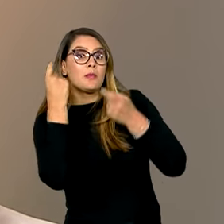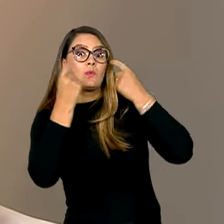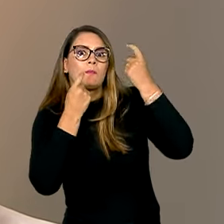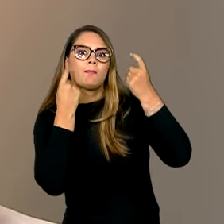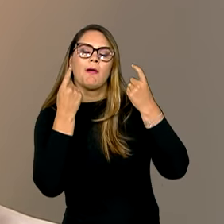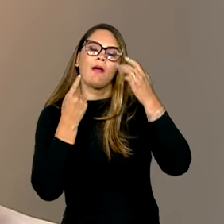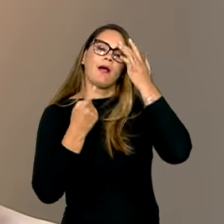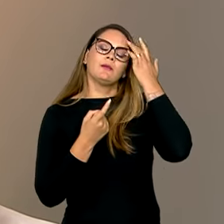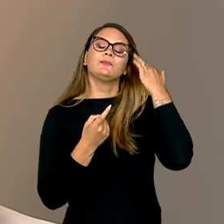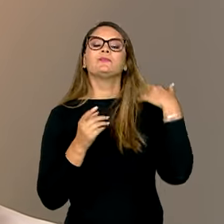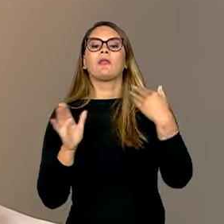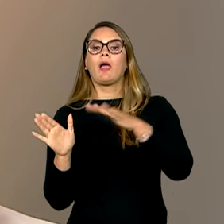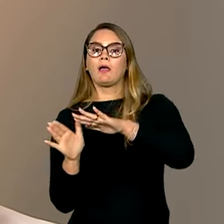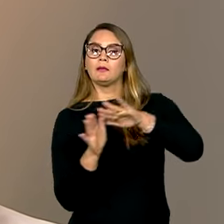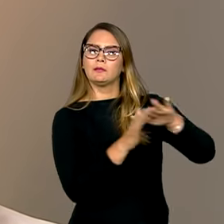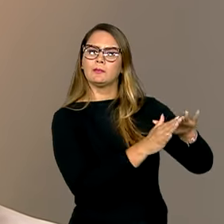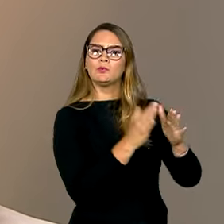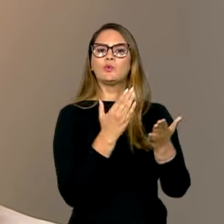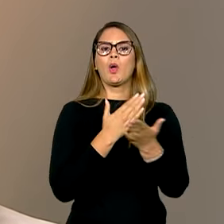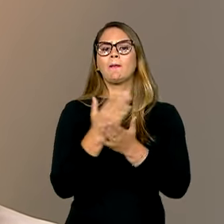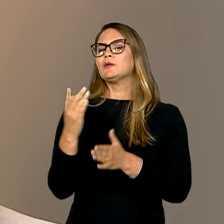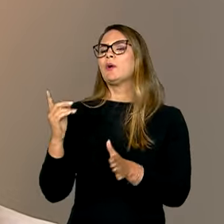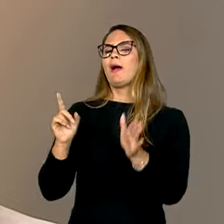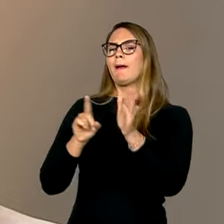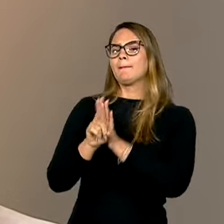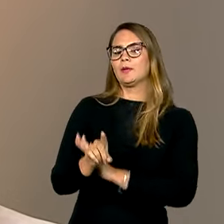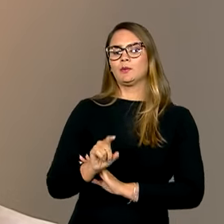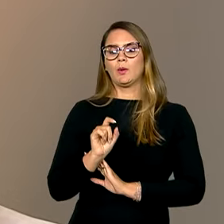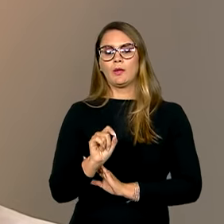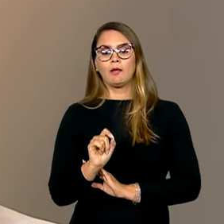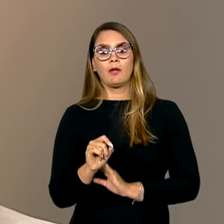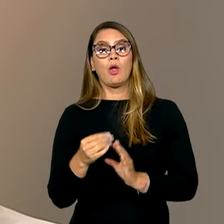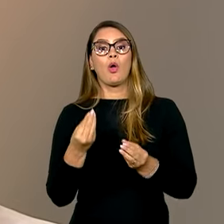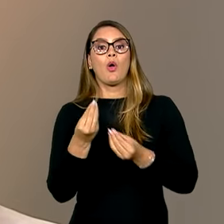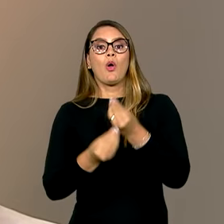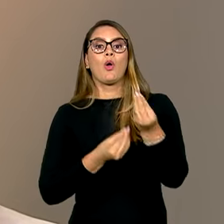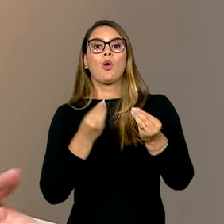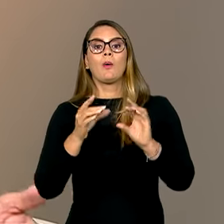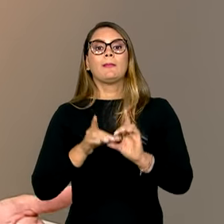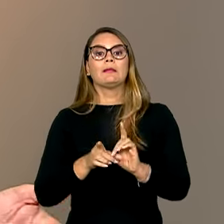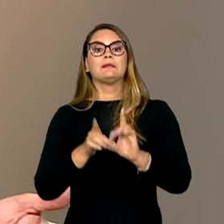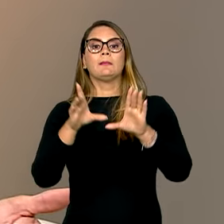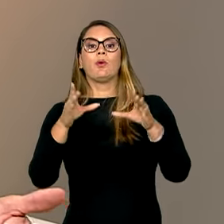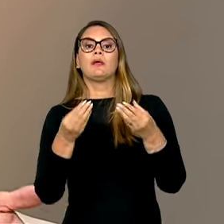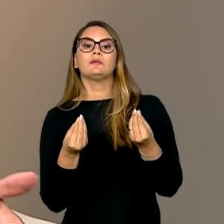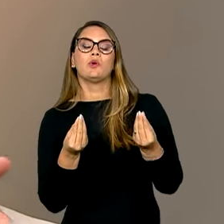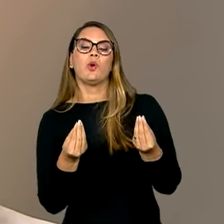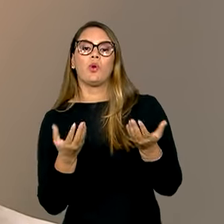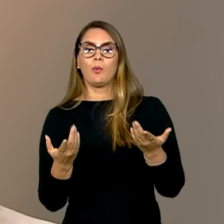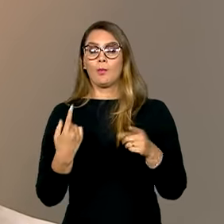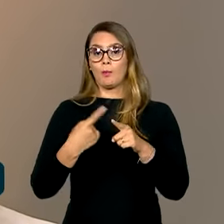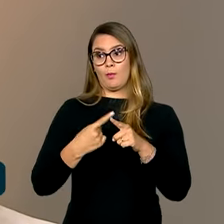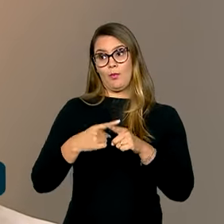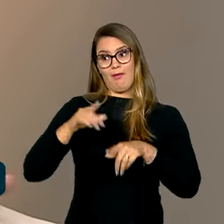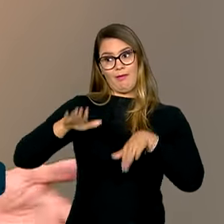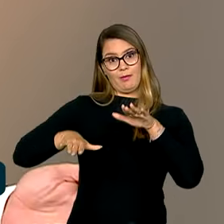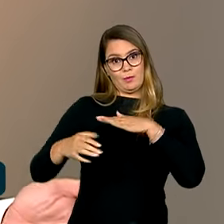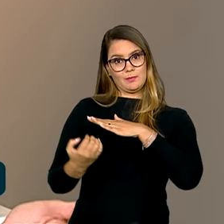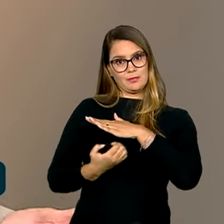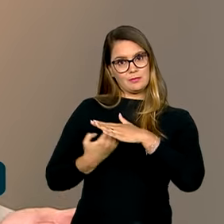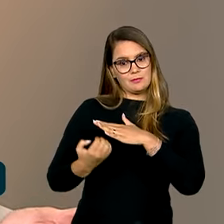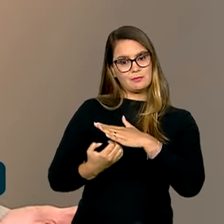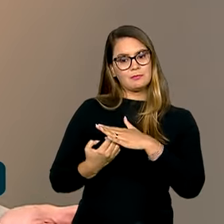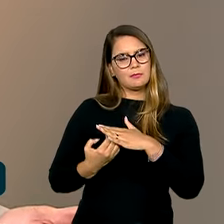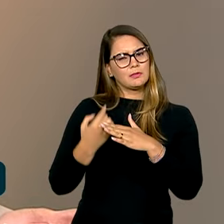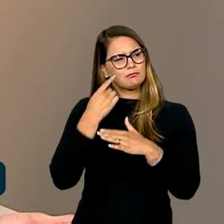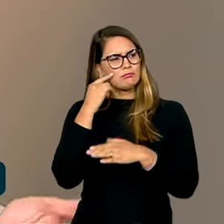esse primeiro momento, começaram a perguntar sobre a estabilidade democrática. Isso justamente porque muitas empresas olham